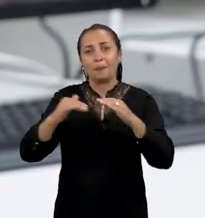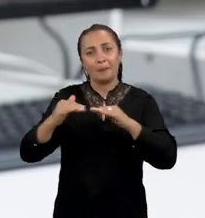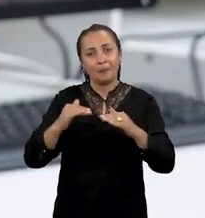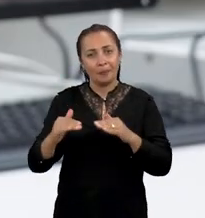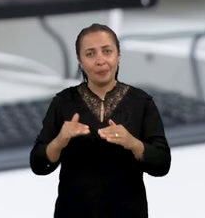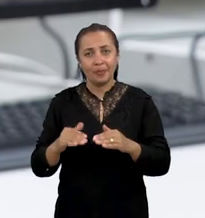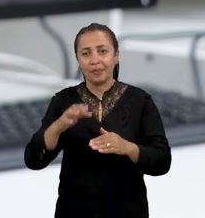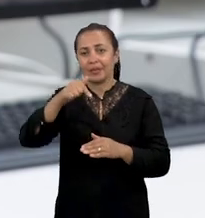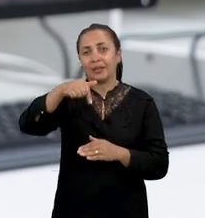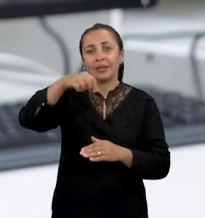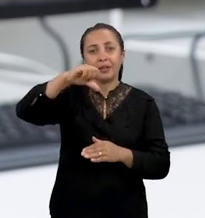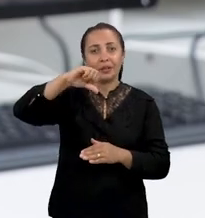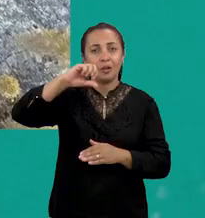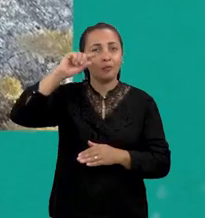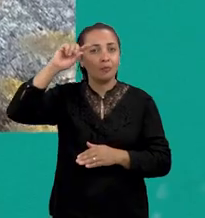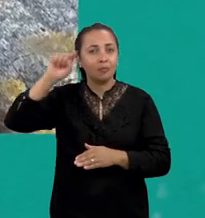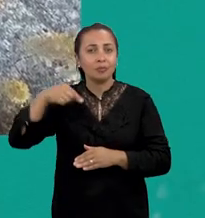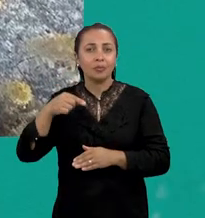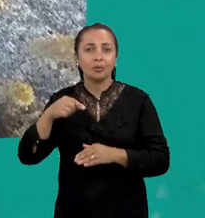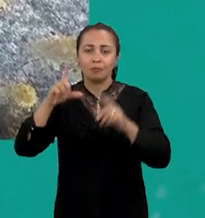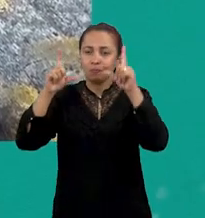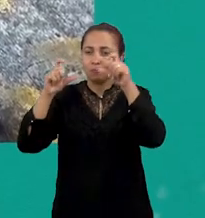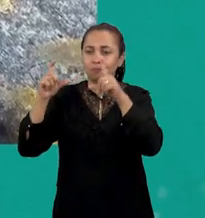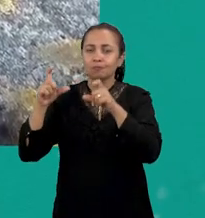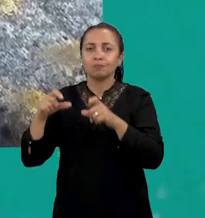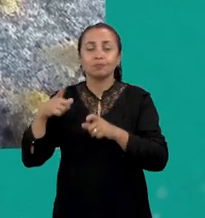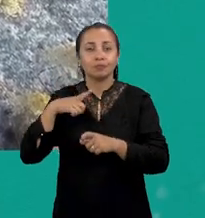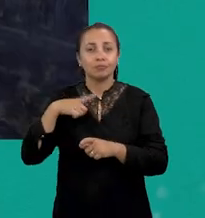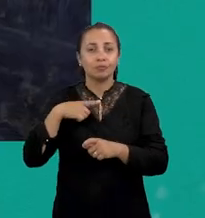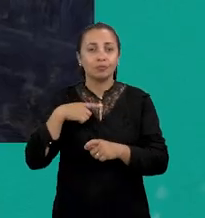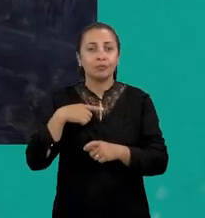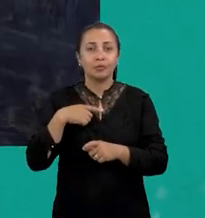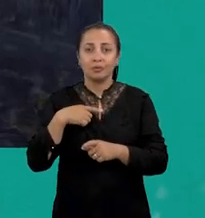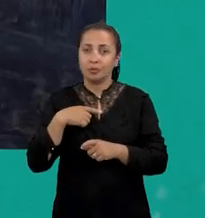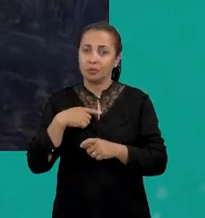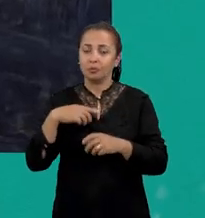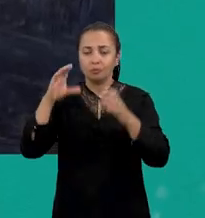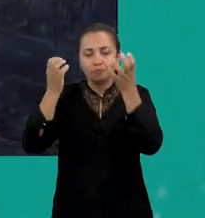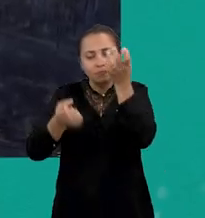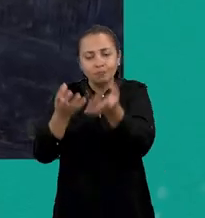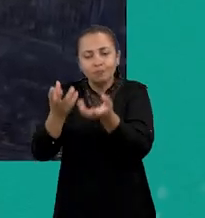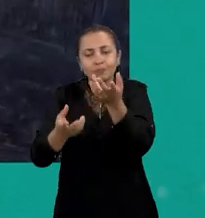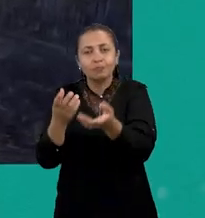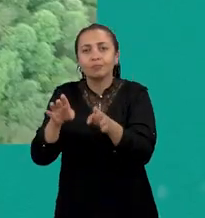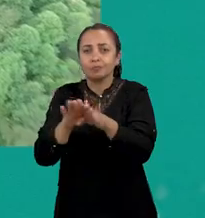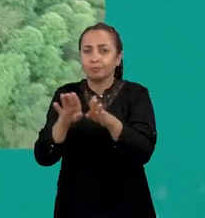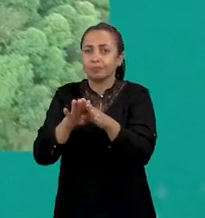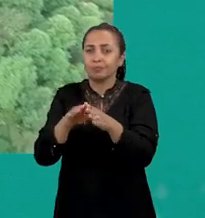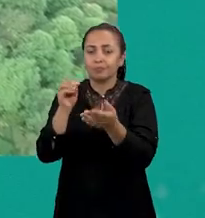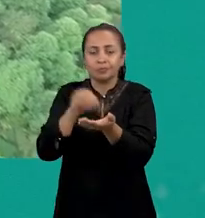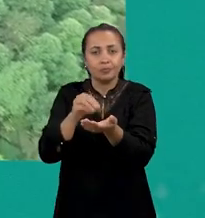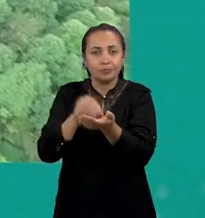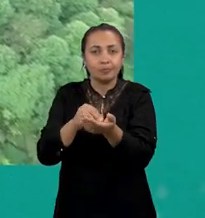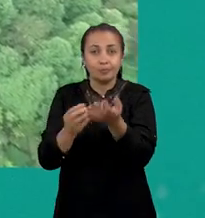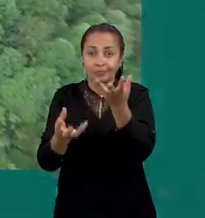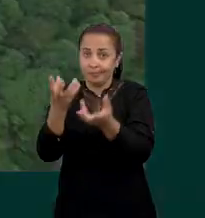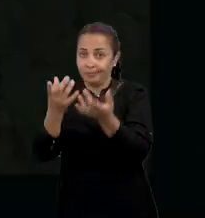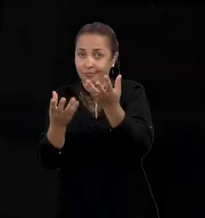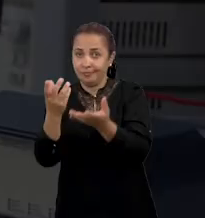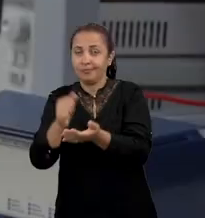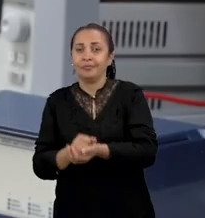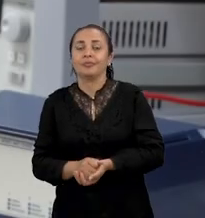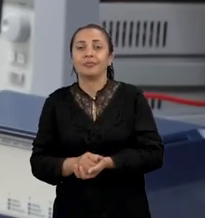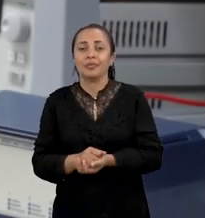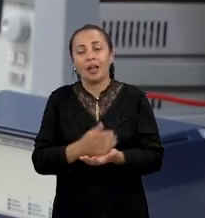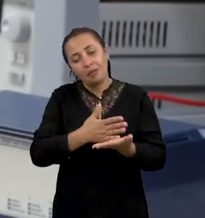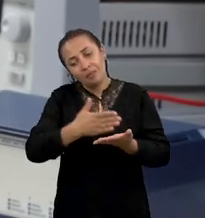de 79 mil imagens, contendo incêndio e a ocorrência de incêndio, e no caso, ausência de incêndio.